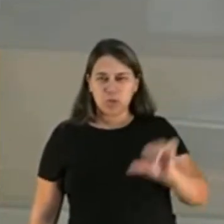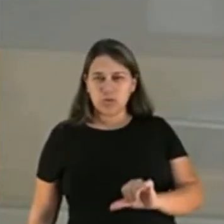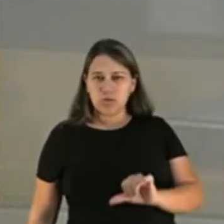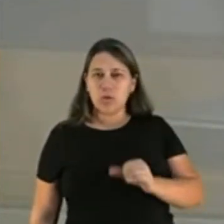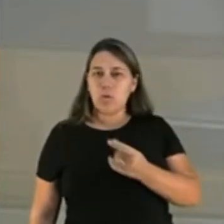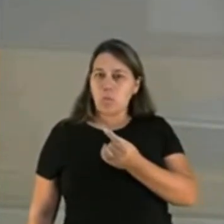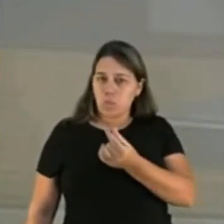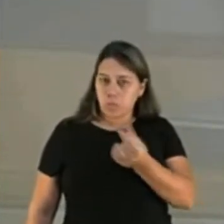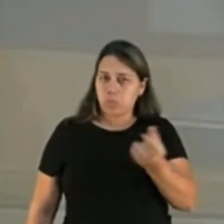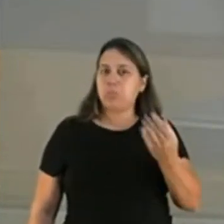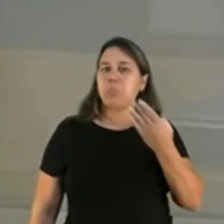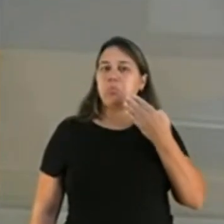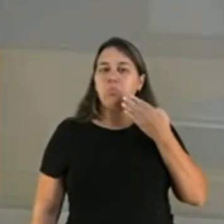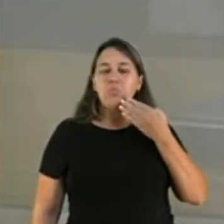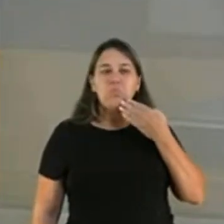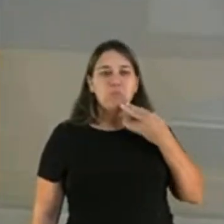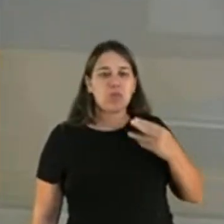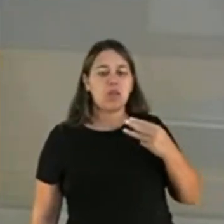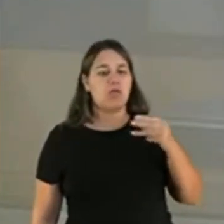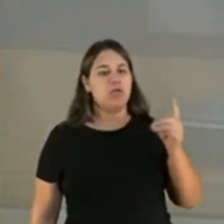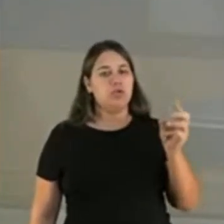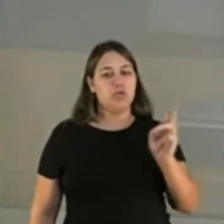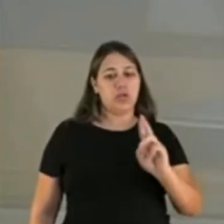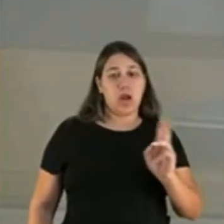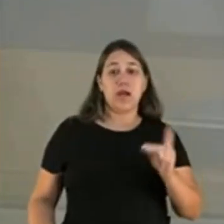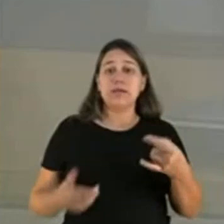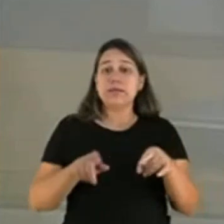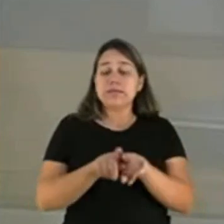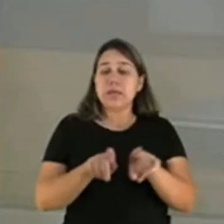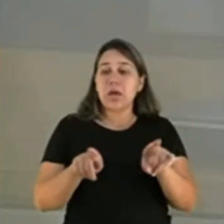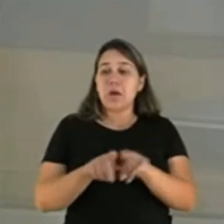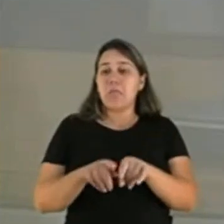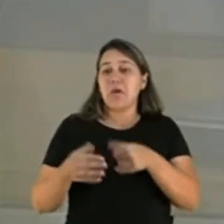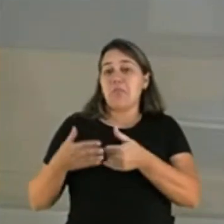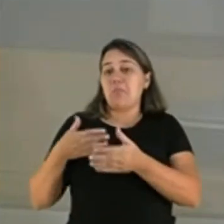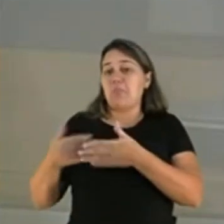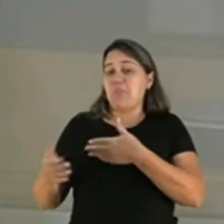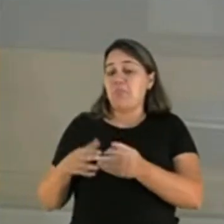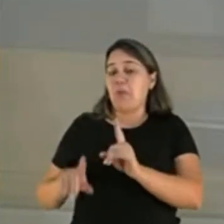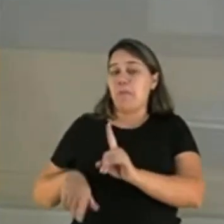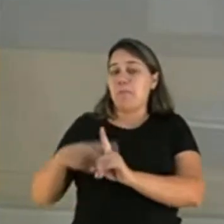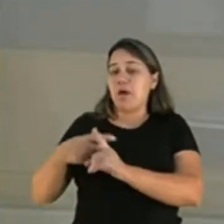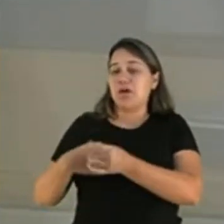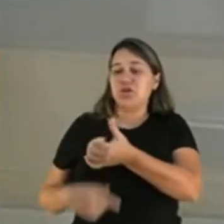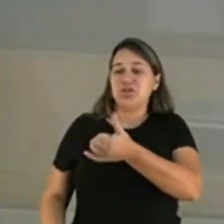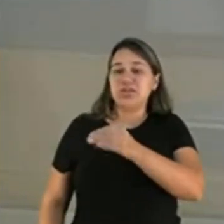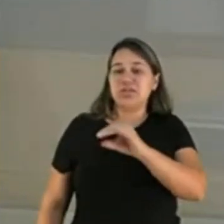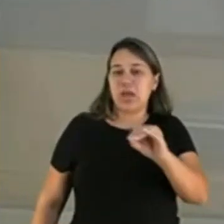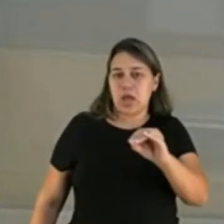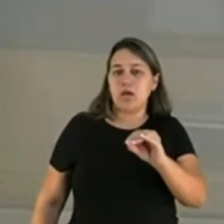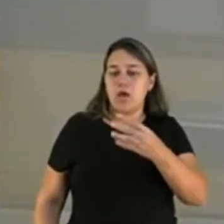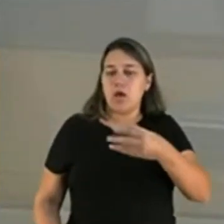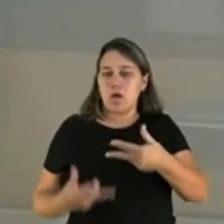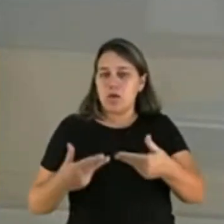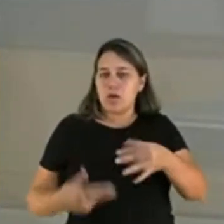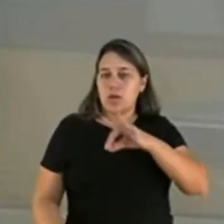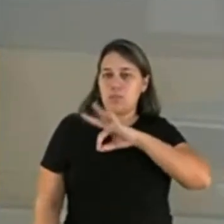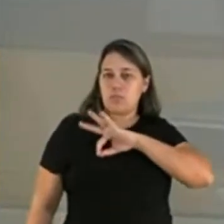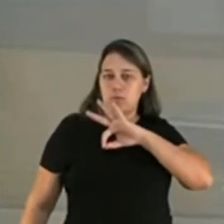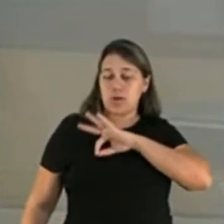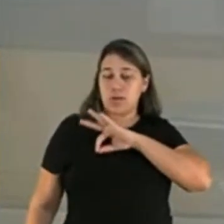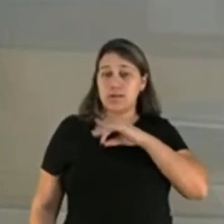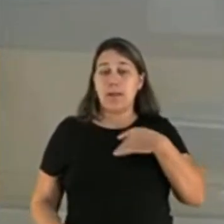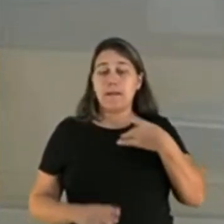reais, se omitiu também em relação a mais de 100 operações pela Polícia Federal em 26 estados brasileiros,